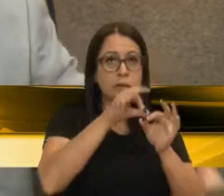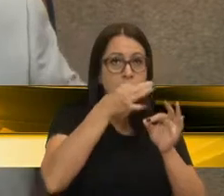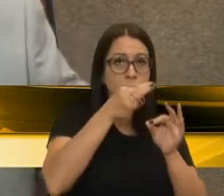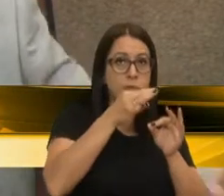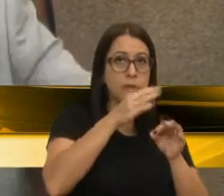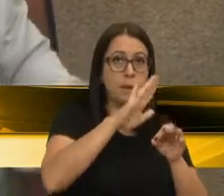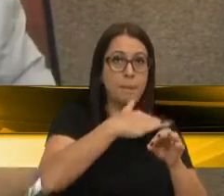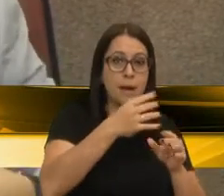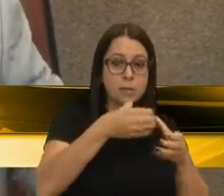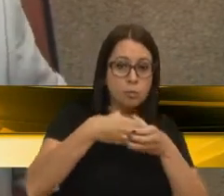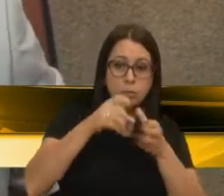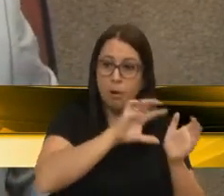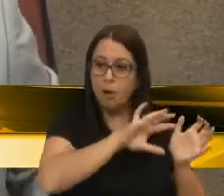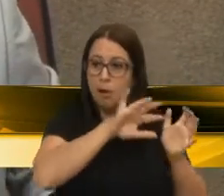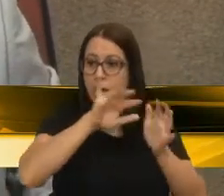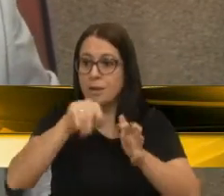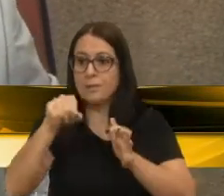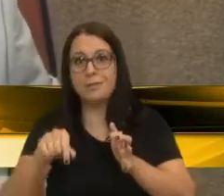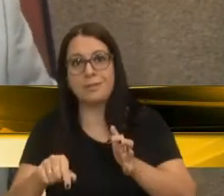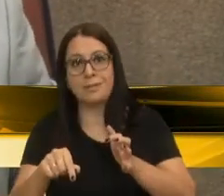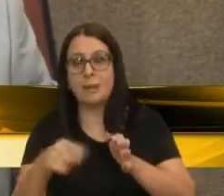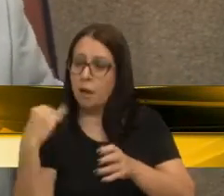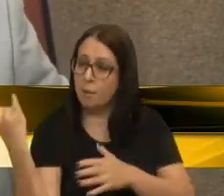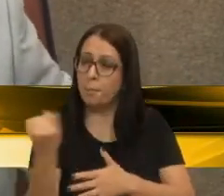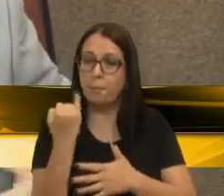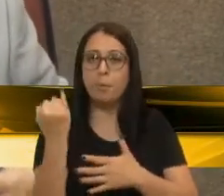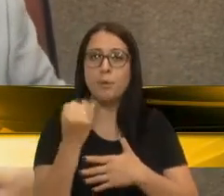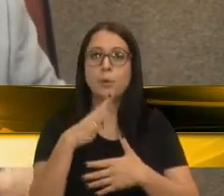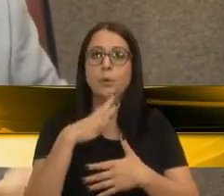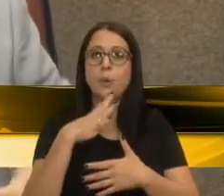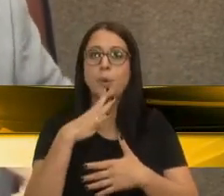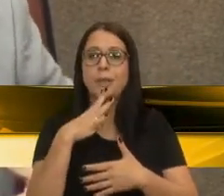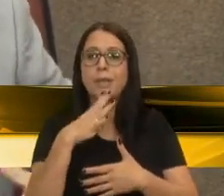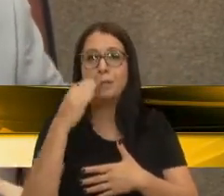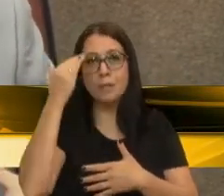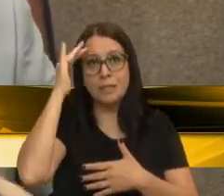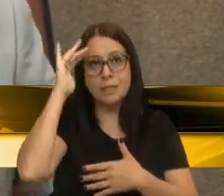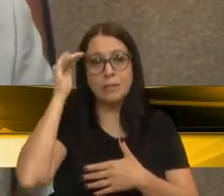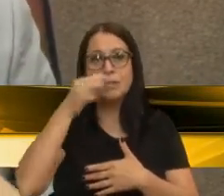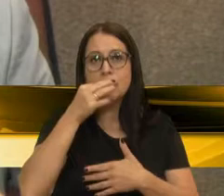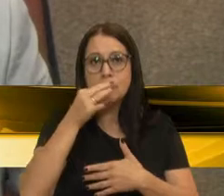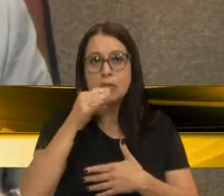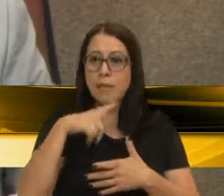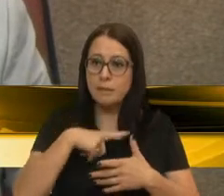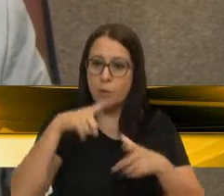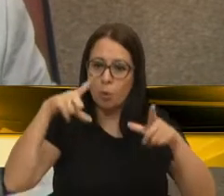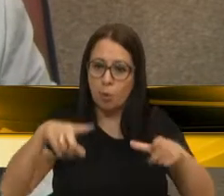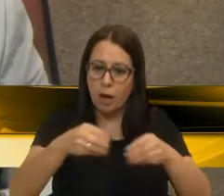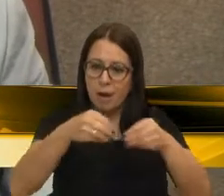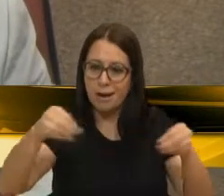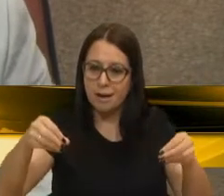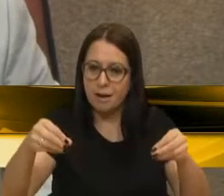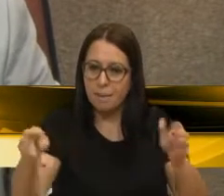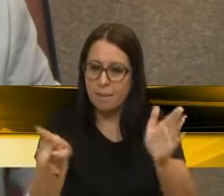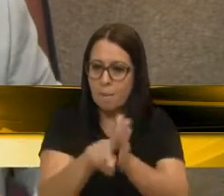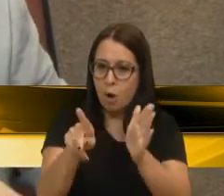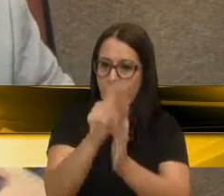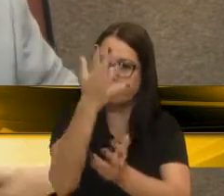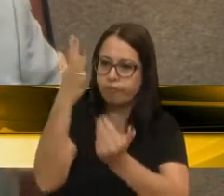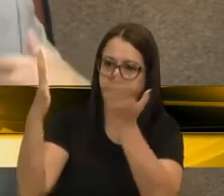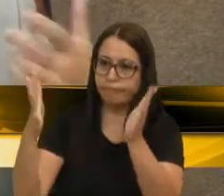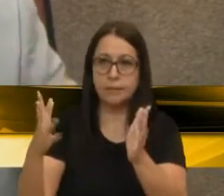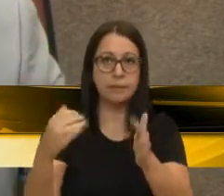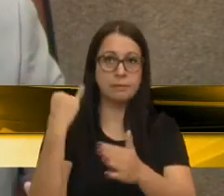e atrair turistas para o Mato Sartori. É importante que eles conheçam e entendam que Caxias do Sul preserva uma área extremamente nobre da